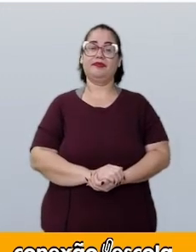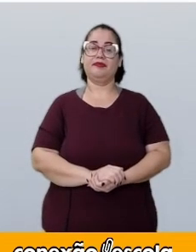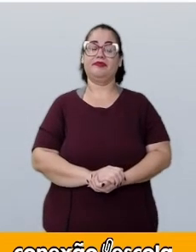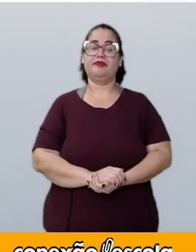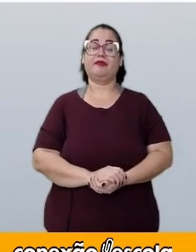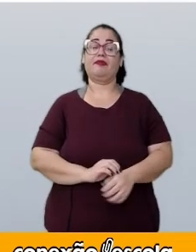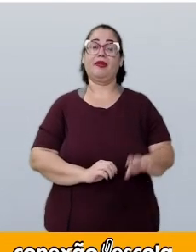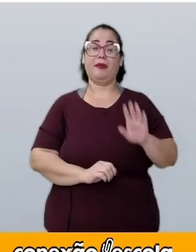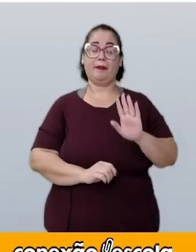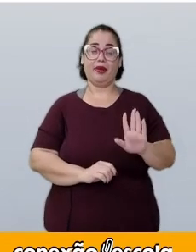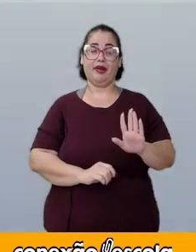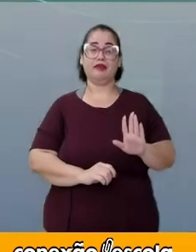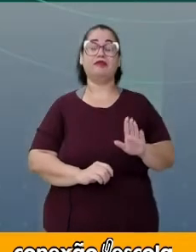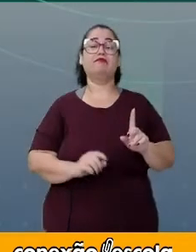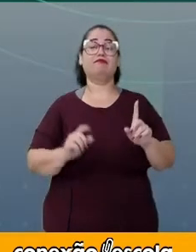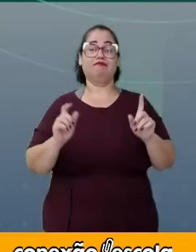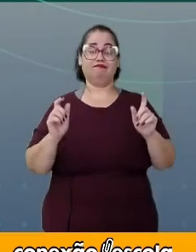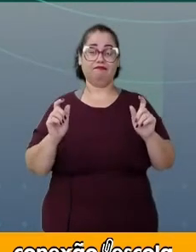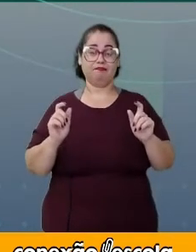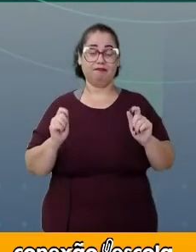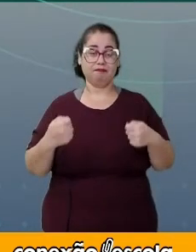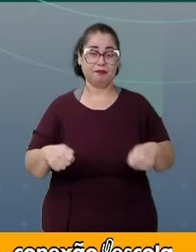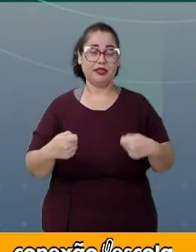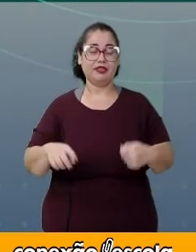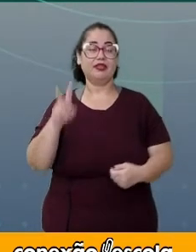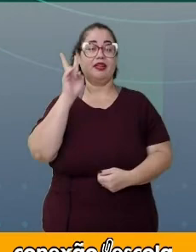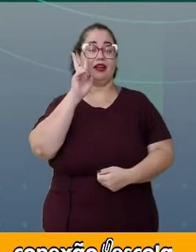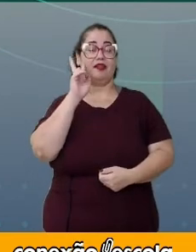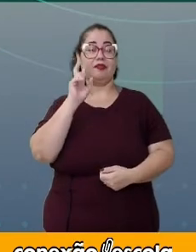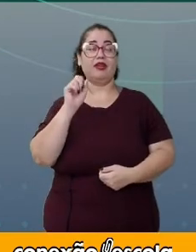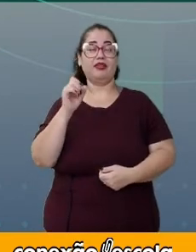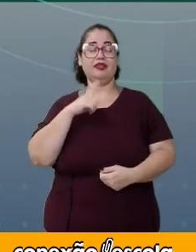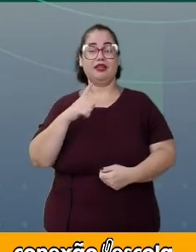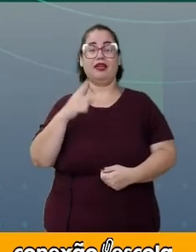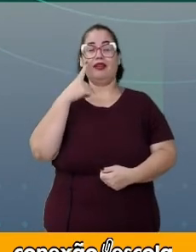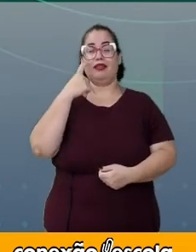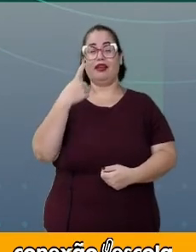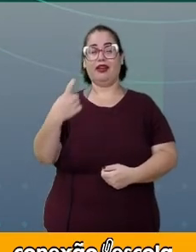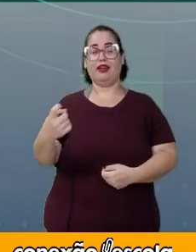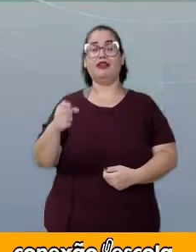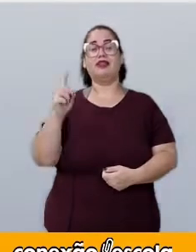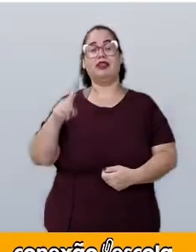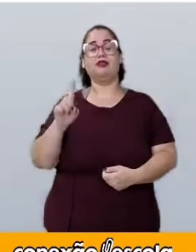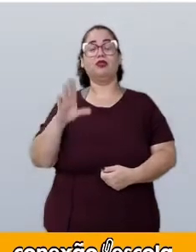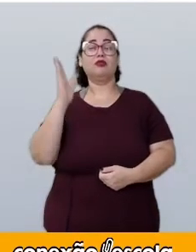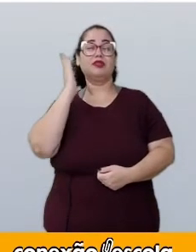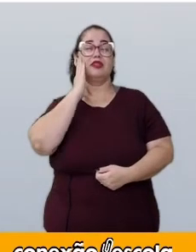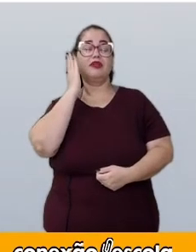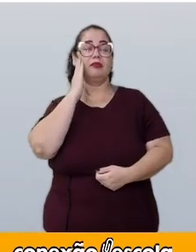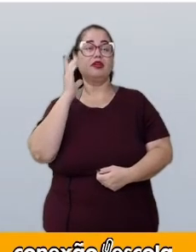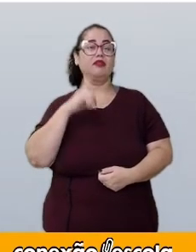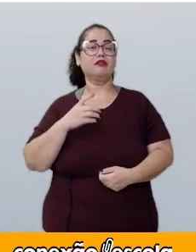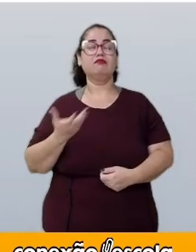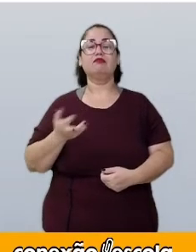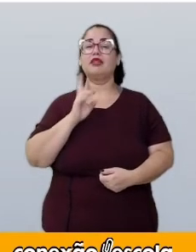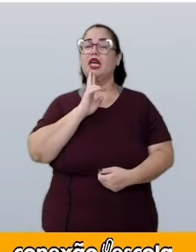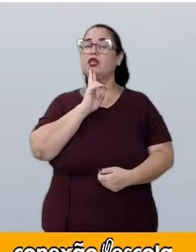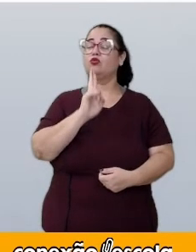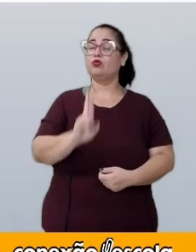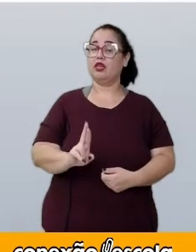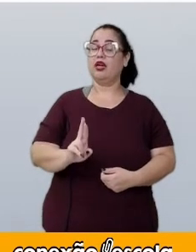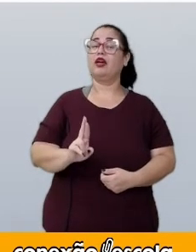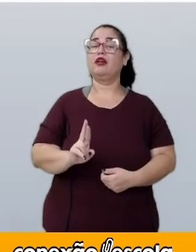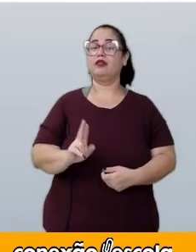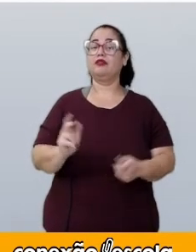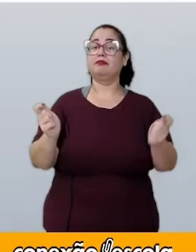Mas, é válido ressaltar que quando o interesse é apenas saber o resultado